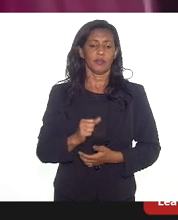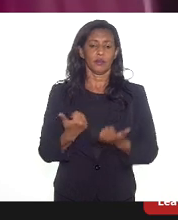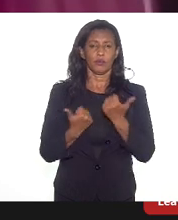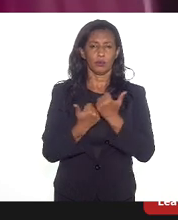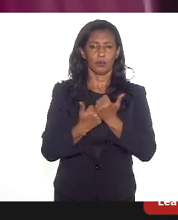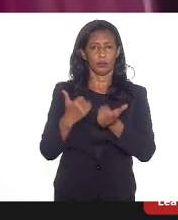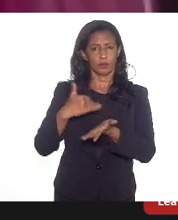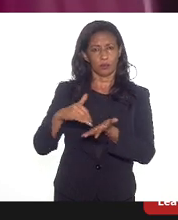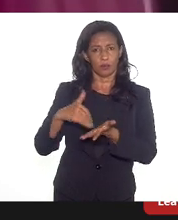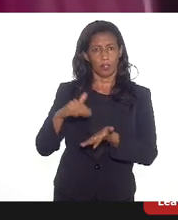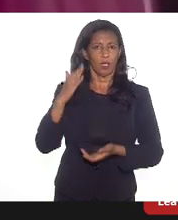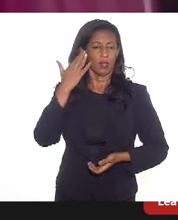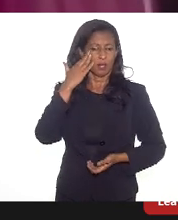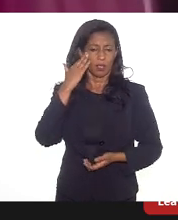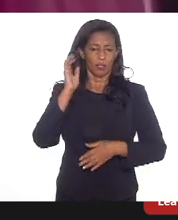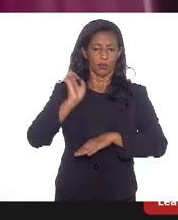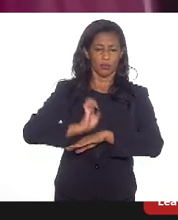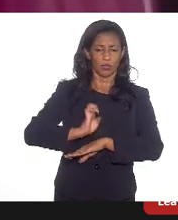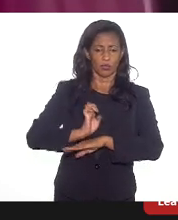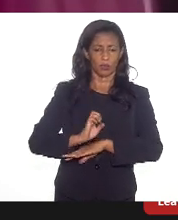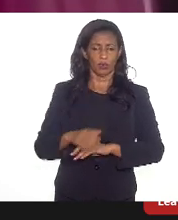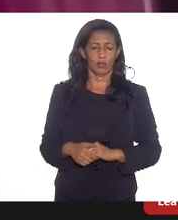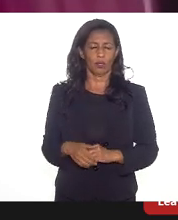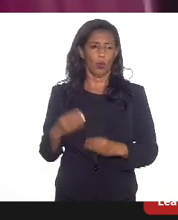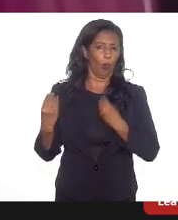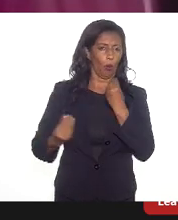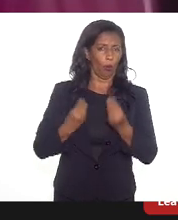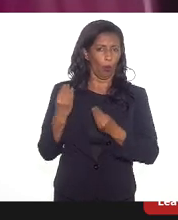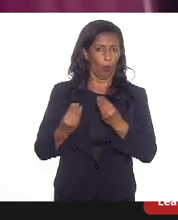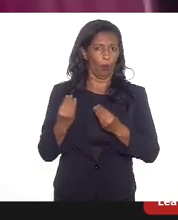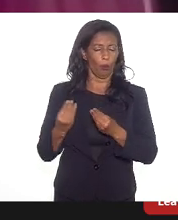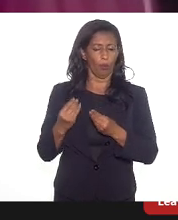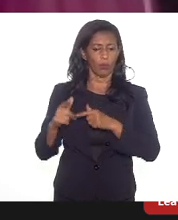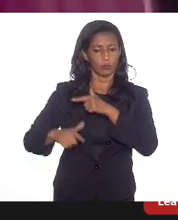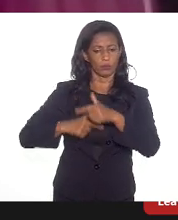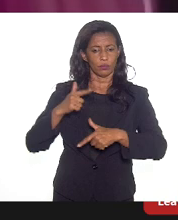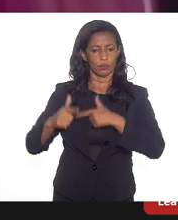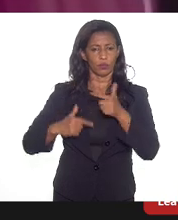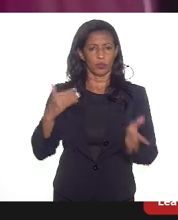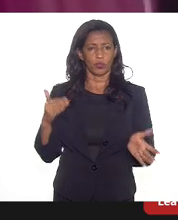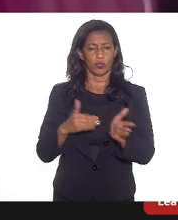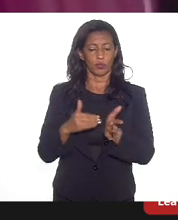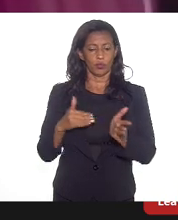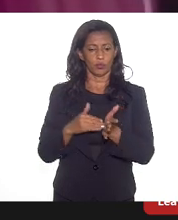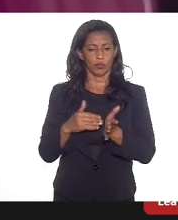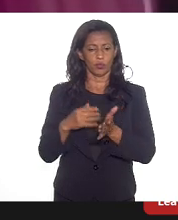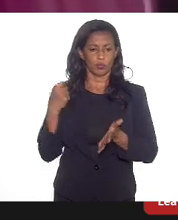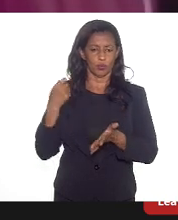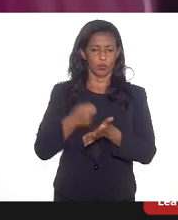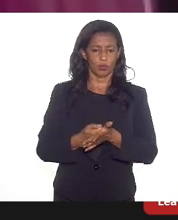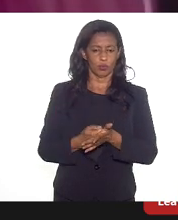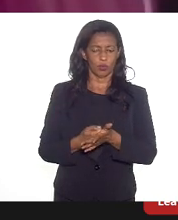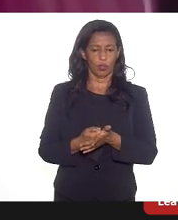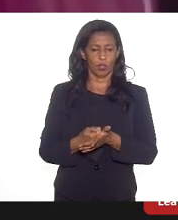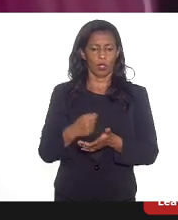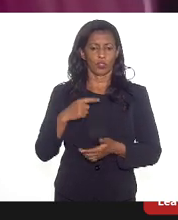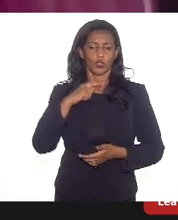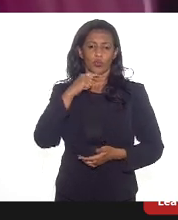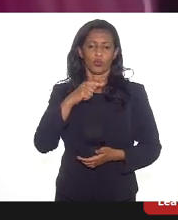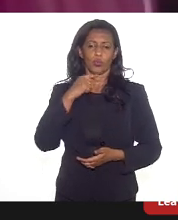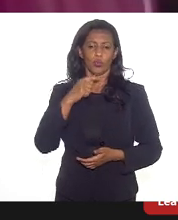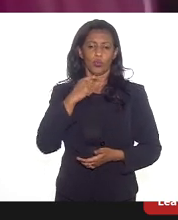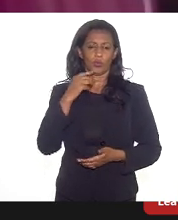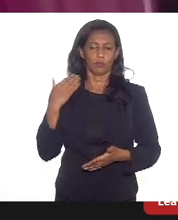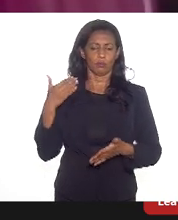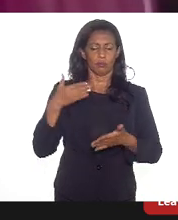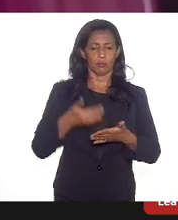a gente entender o Estado enquanto um empregador de última instância, no sentido de que, enquanto a gente não consegue estimular demanda,